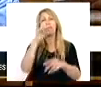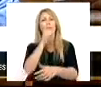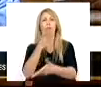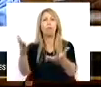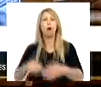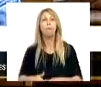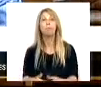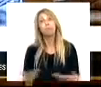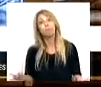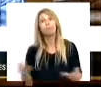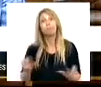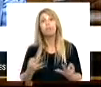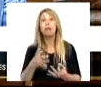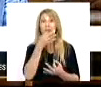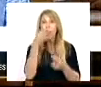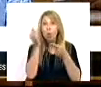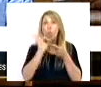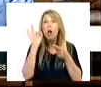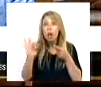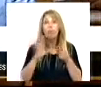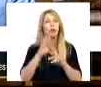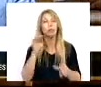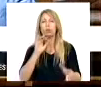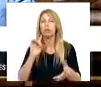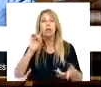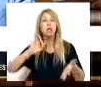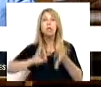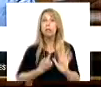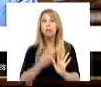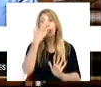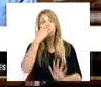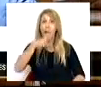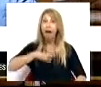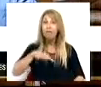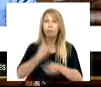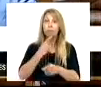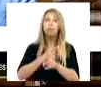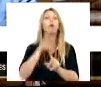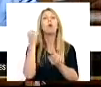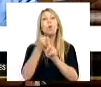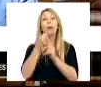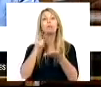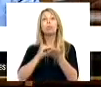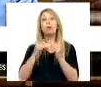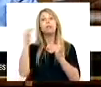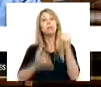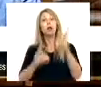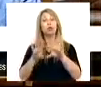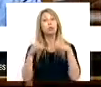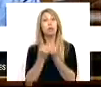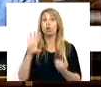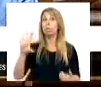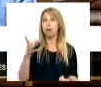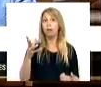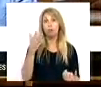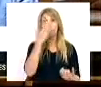de estarmos a falar de um elemento absolutamente central se pretendemos mesmo combater a pobreza e as desigualdades sociais no nosso país. De outra forma,